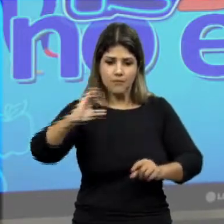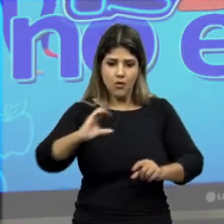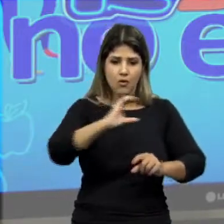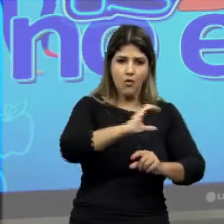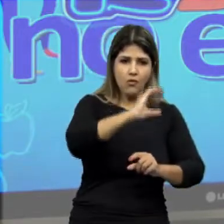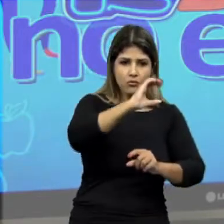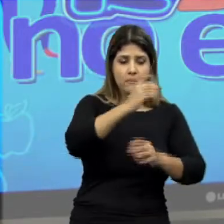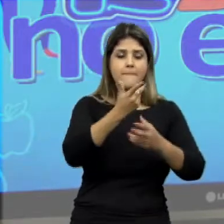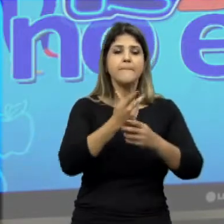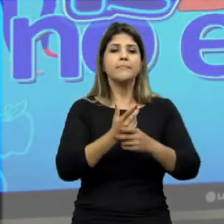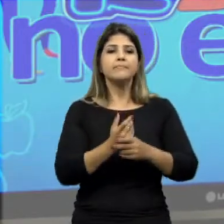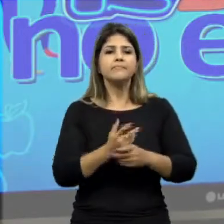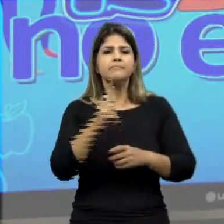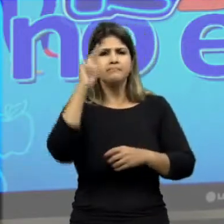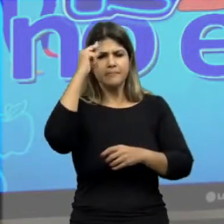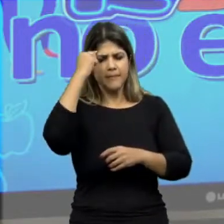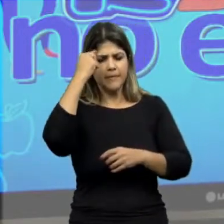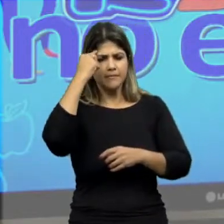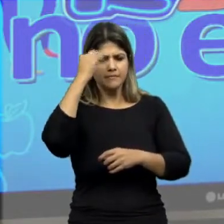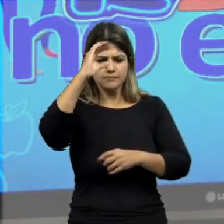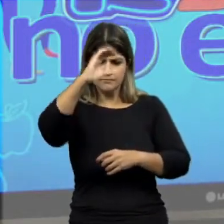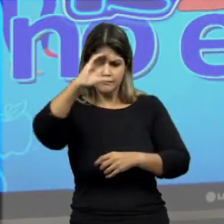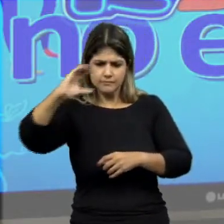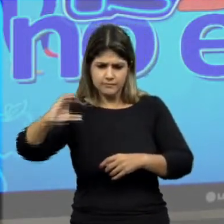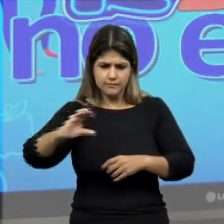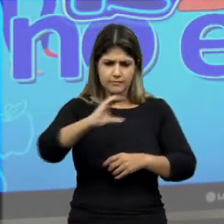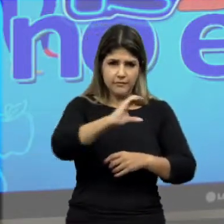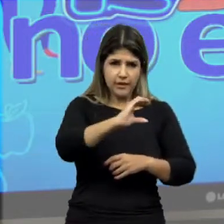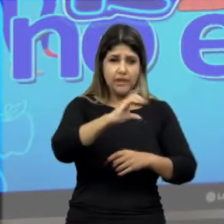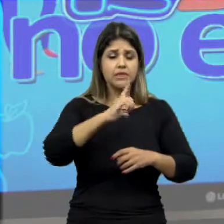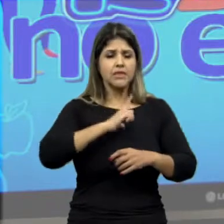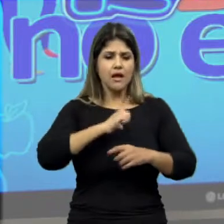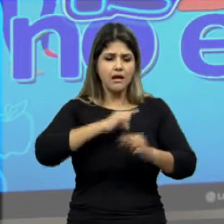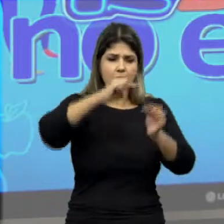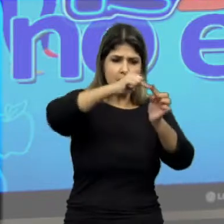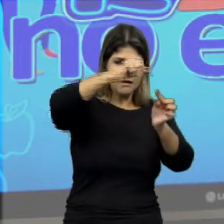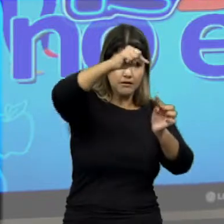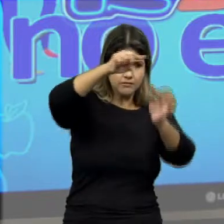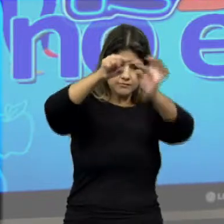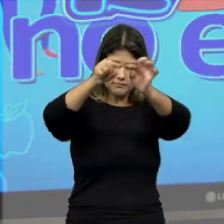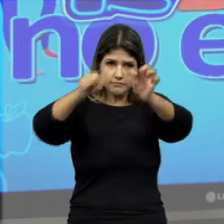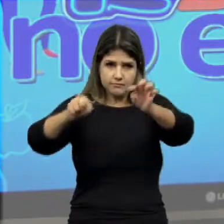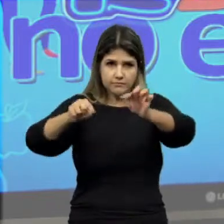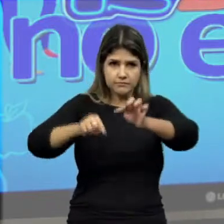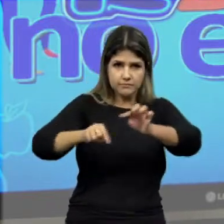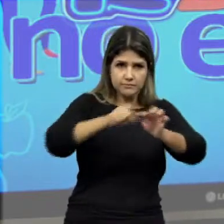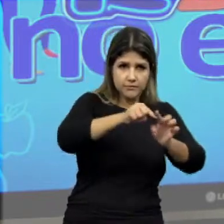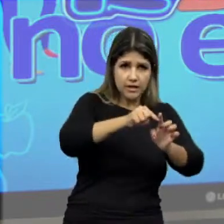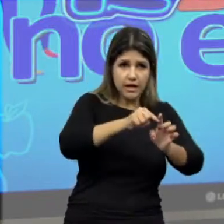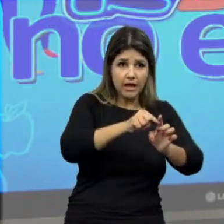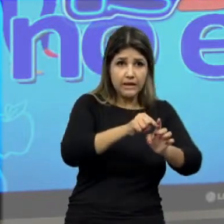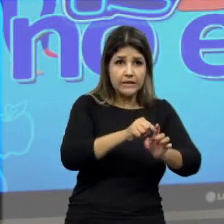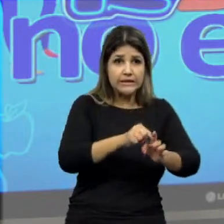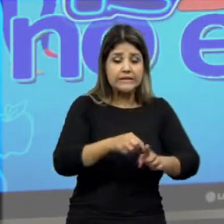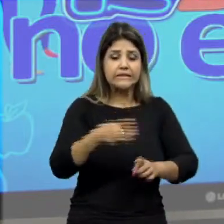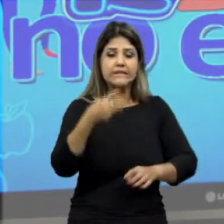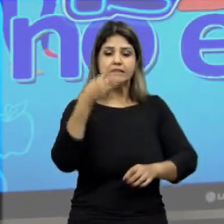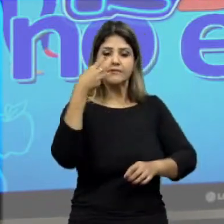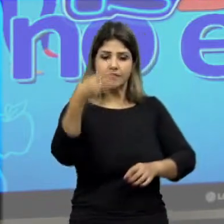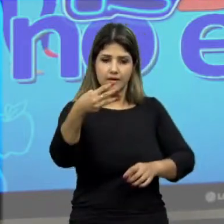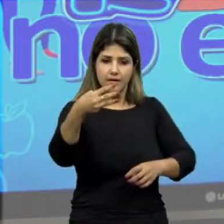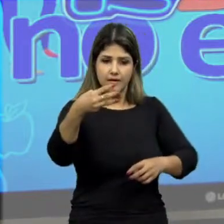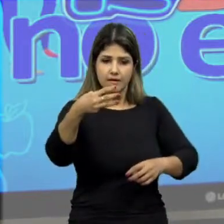carbonos formando um hexágono ali. Pensa assim, dessa forma. E aí você vai ter ligações entre esses carbonos, sendo que são